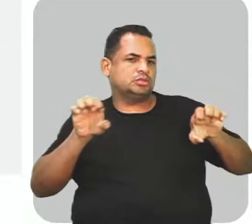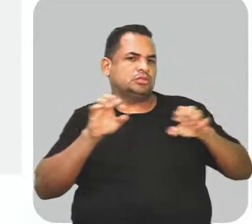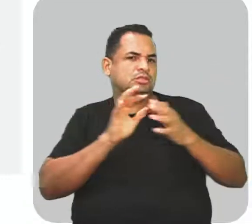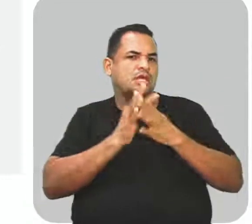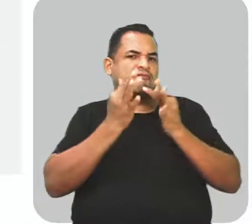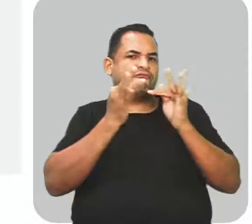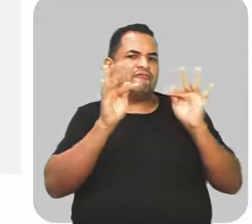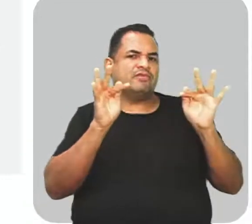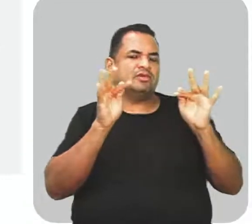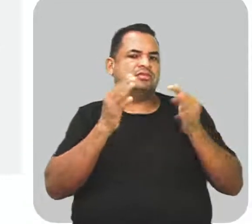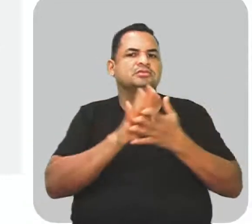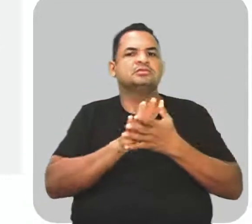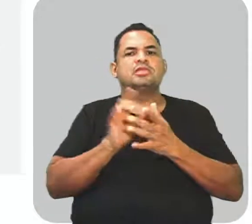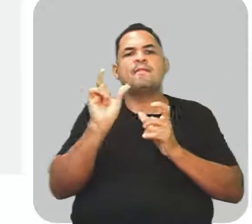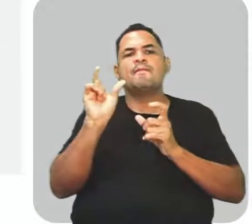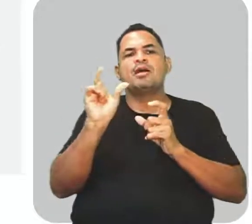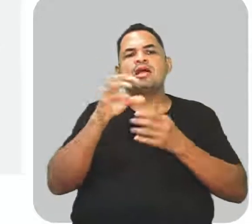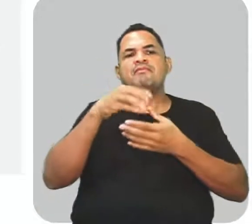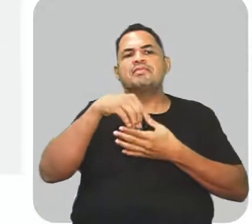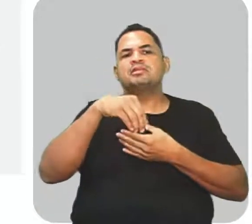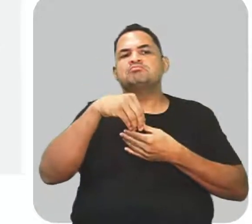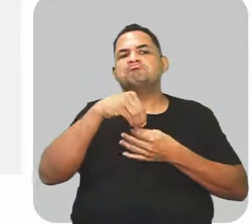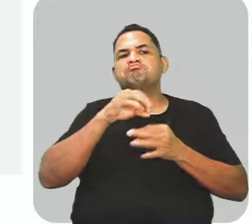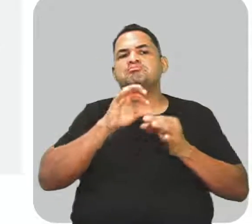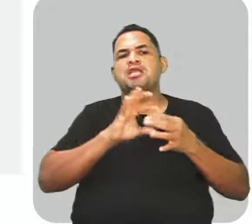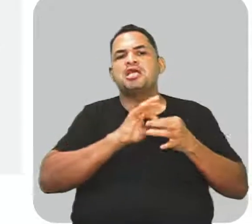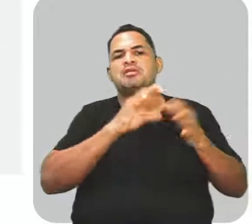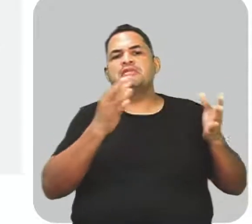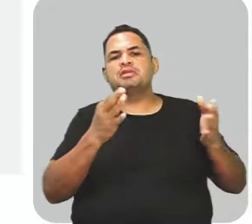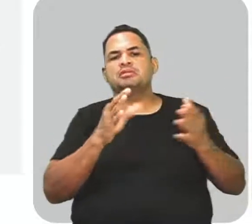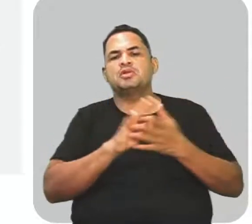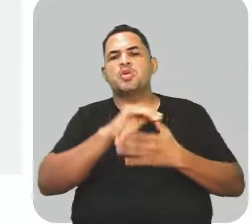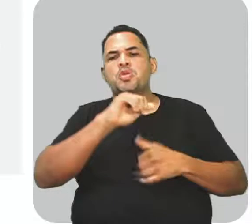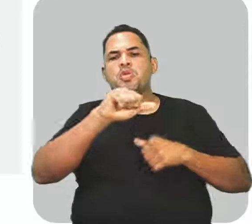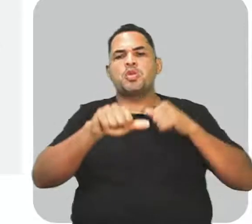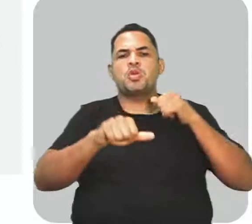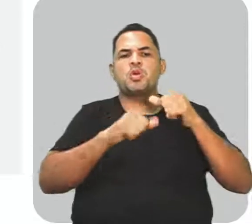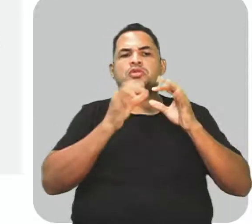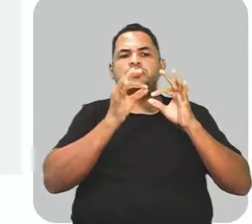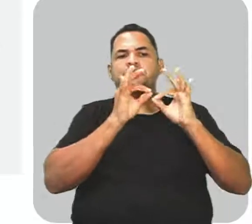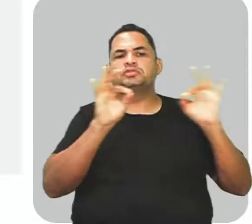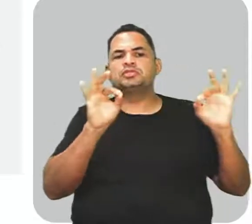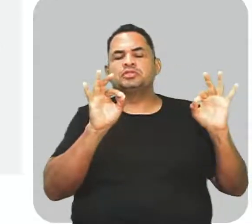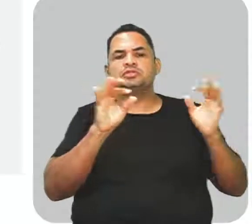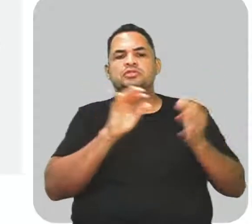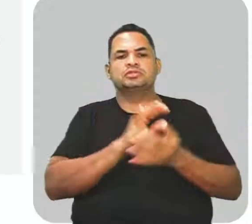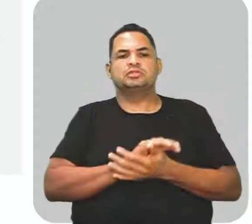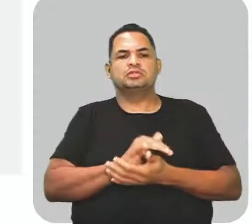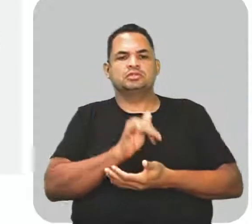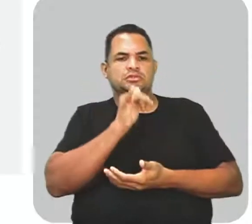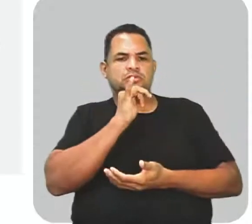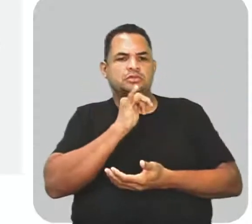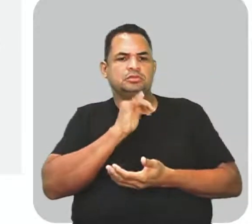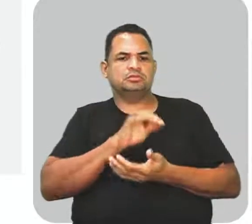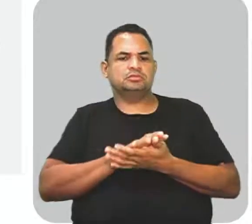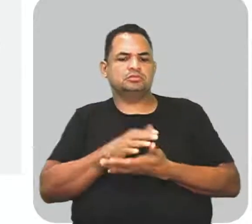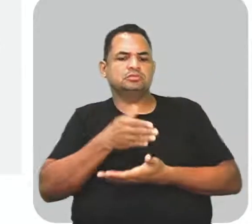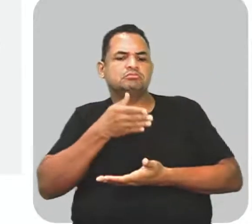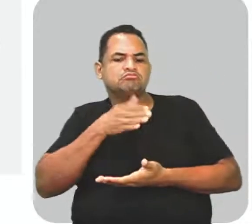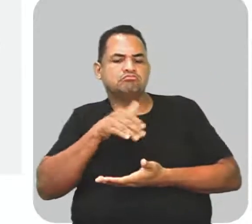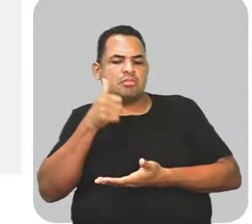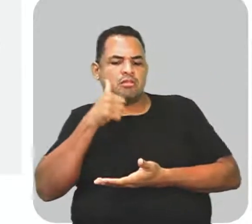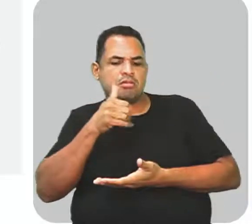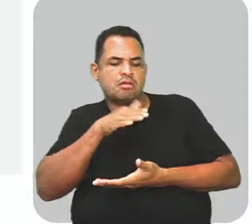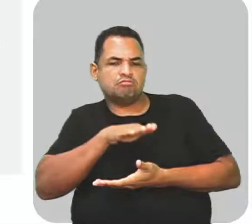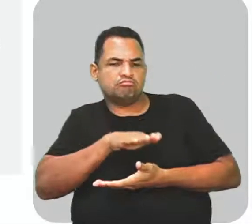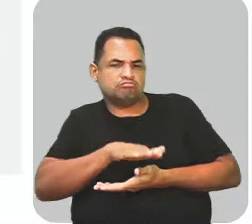em vista da troca de uma construção sintática por outra. Vamos lá ao exemplo. E a menina,